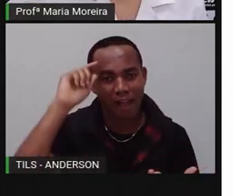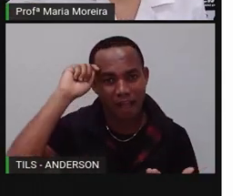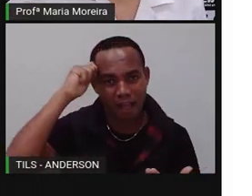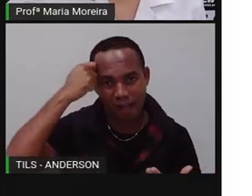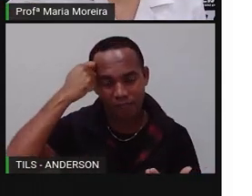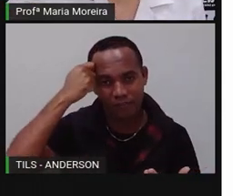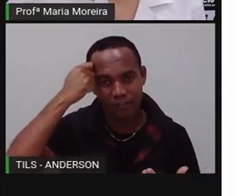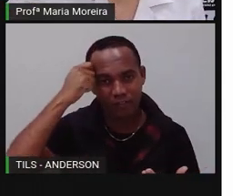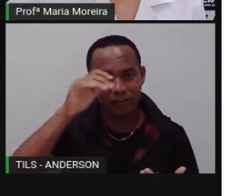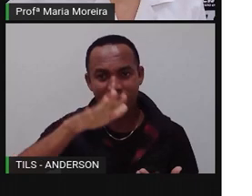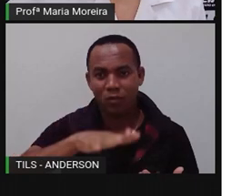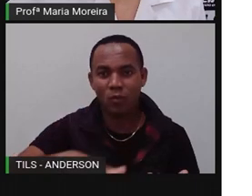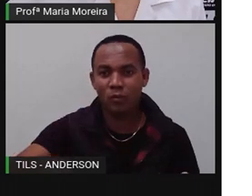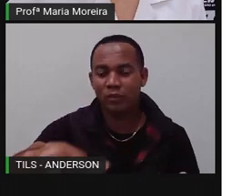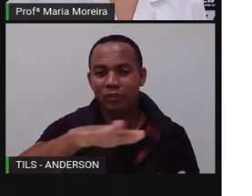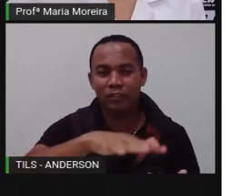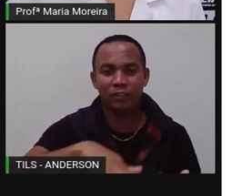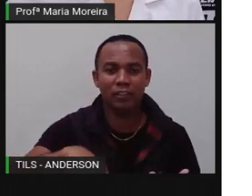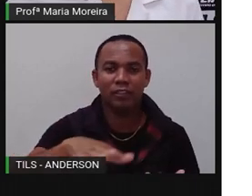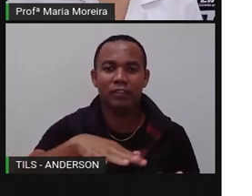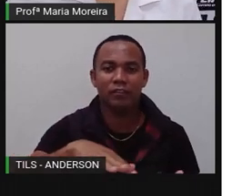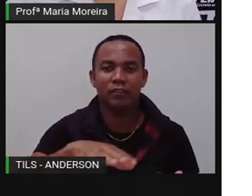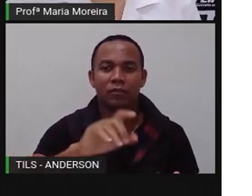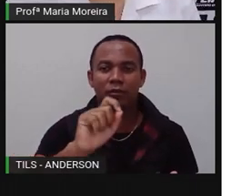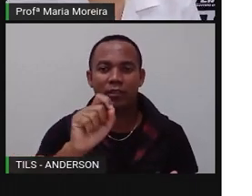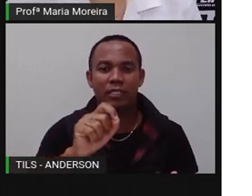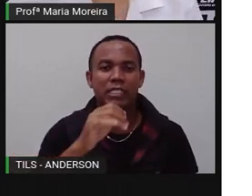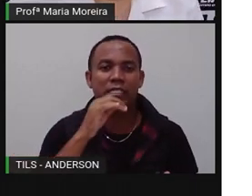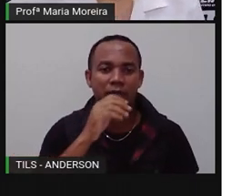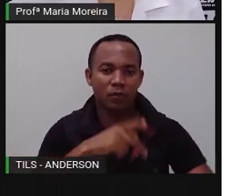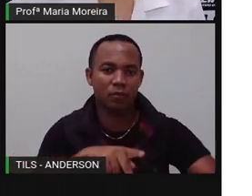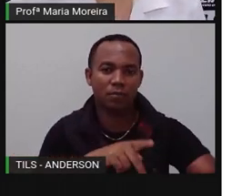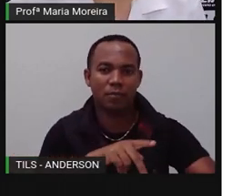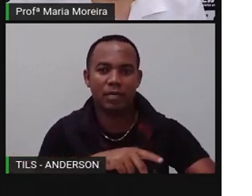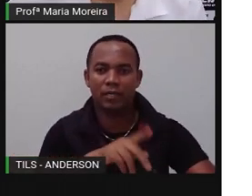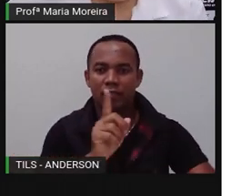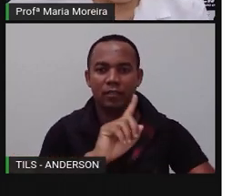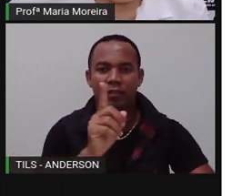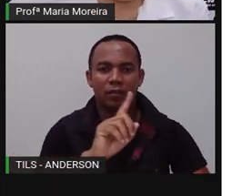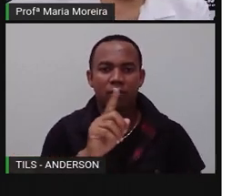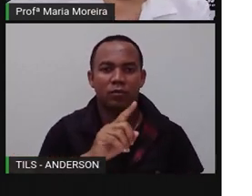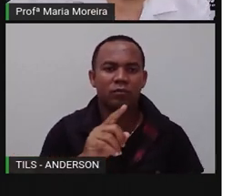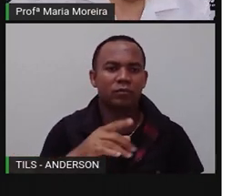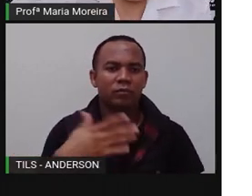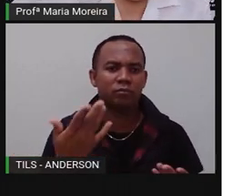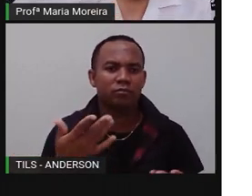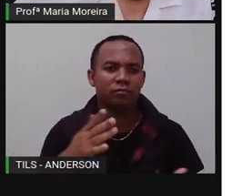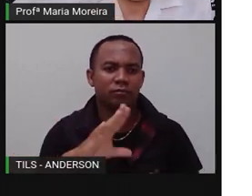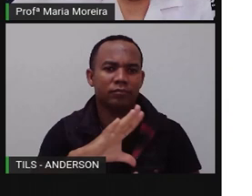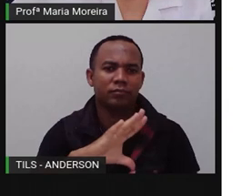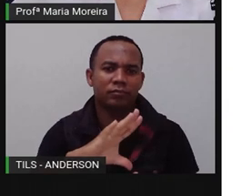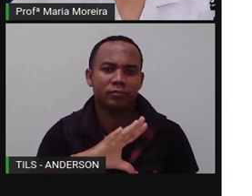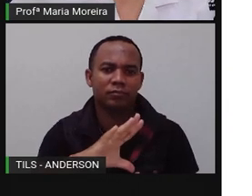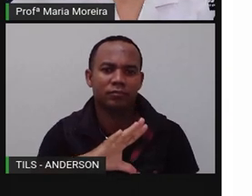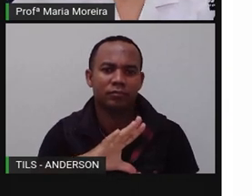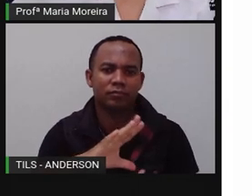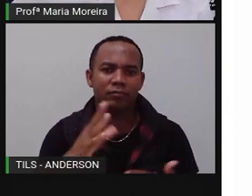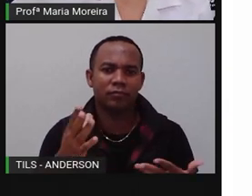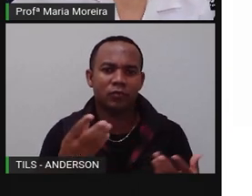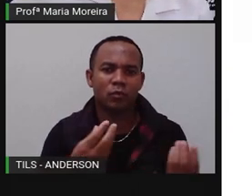continente, não. A África não é um país, né? E sim um continente. Inclusive, a Pró explicou aqui